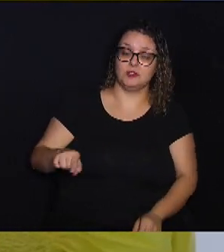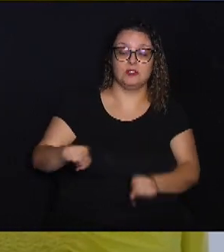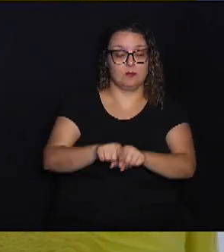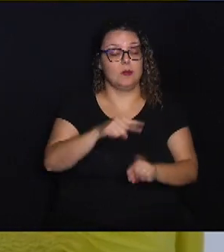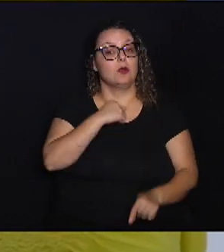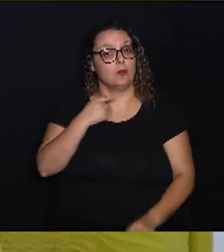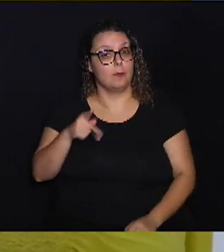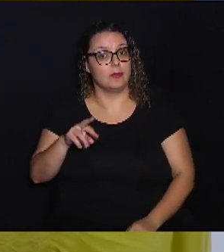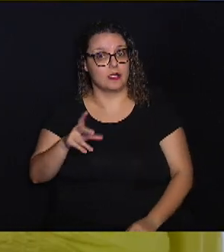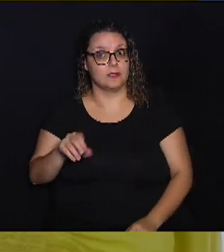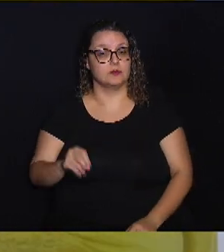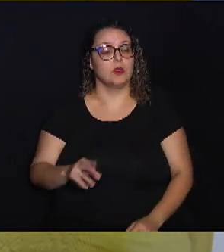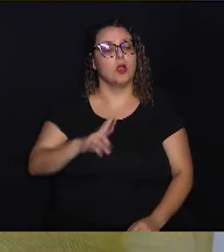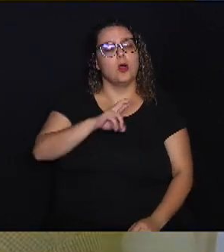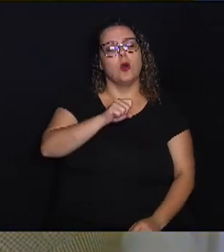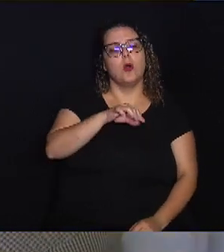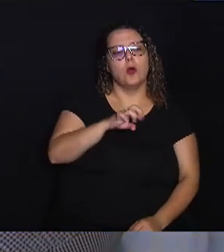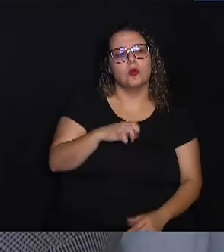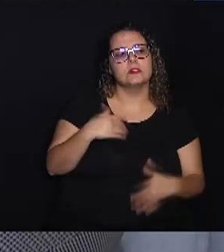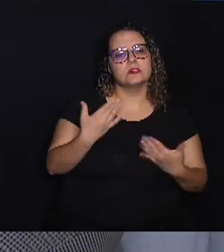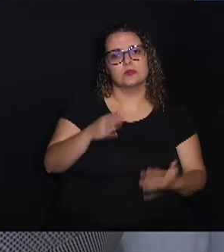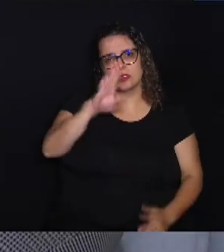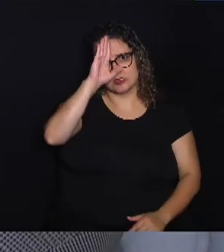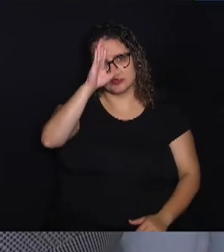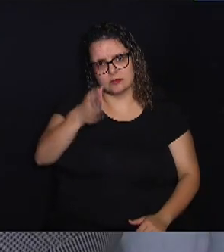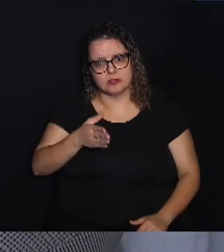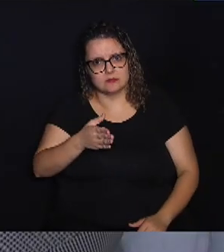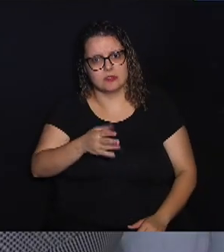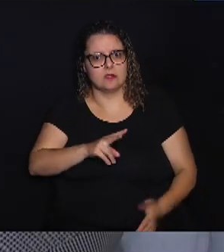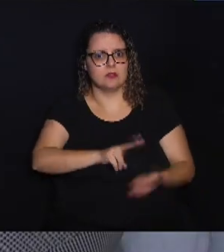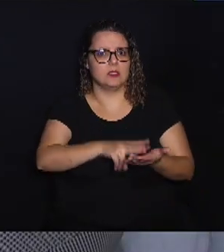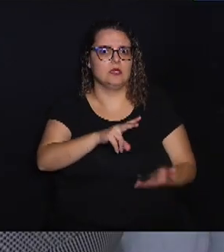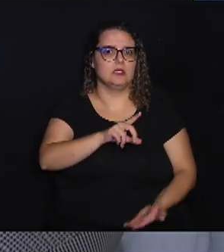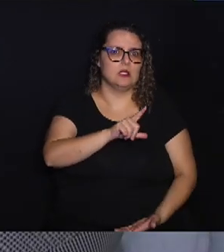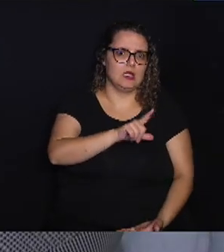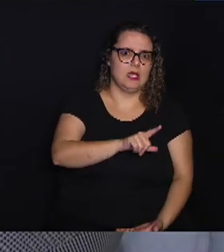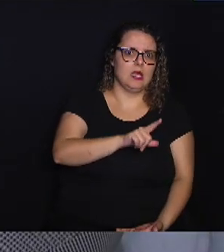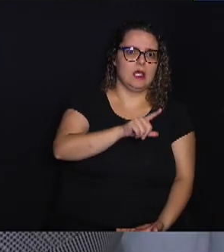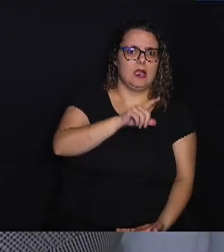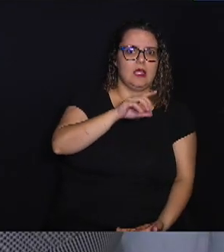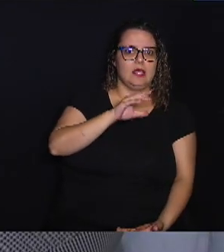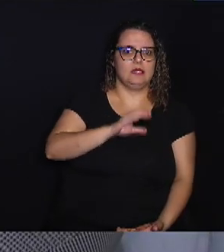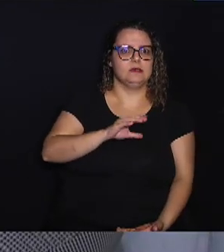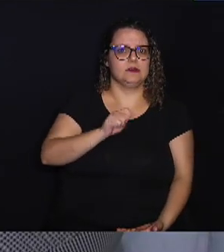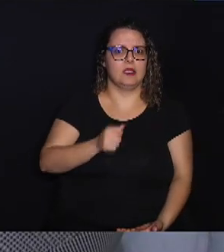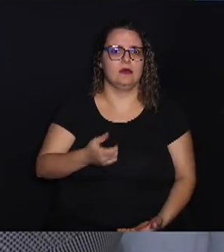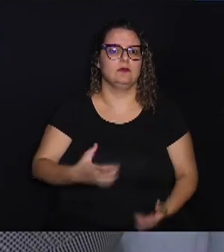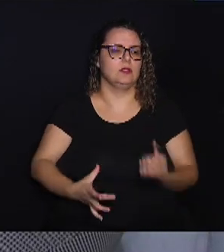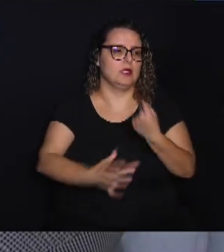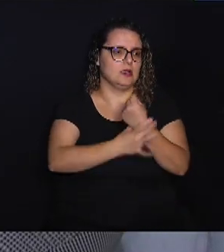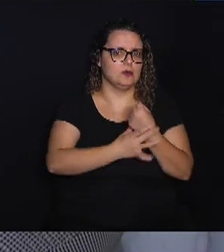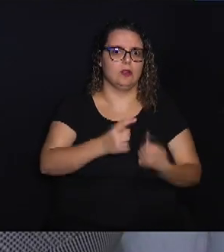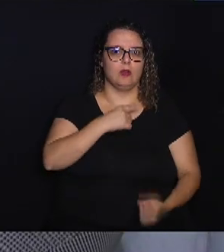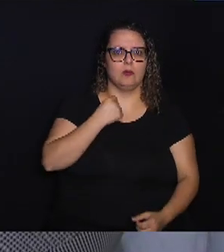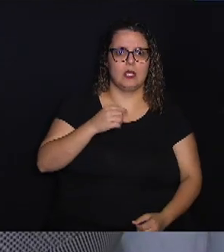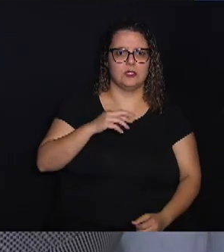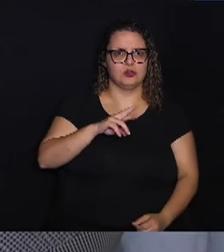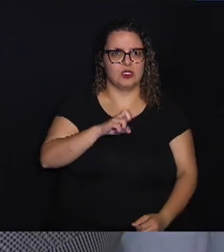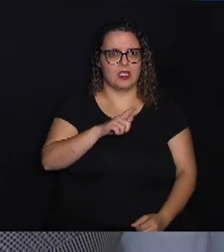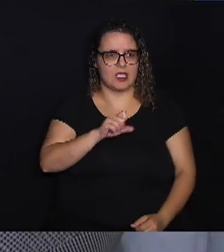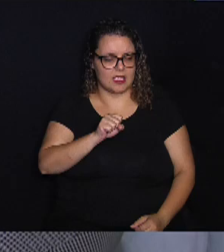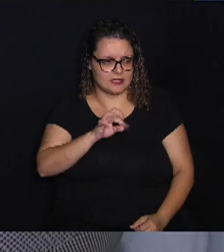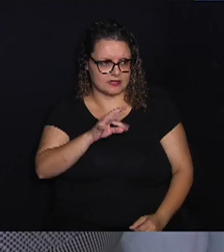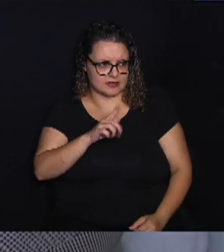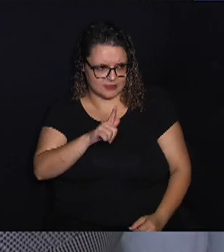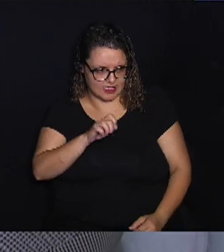E, Rosa, então quais são as principais vantagens da letra de crédito do agronegócio? A tem, por exemplo, a segurança, o prazo de resgate, a renda